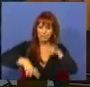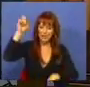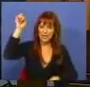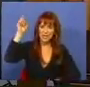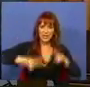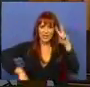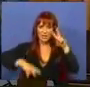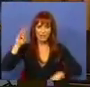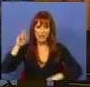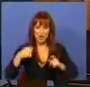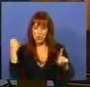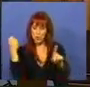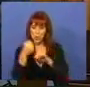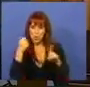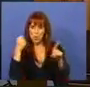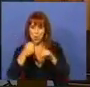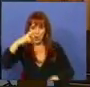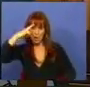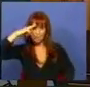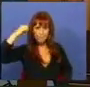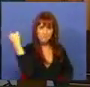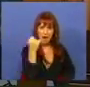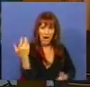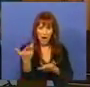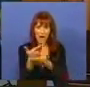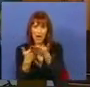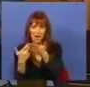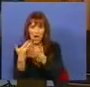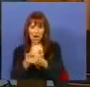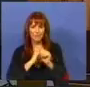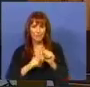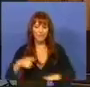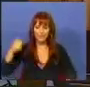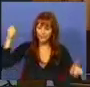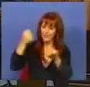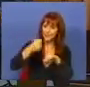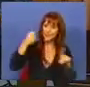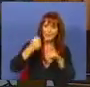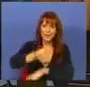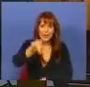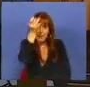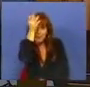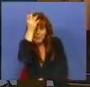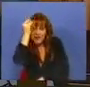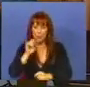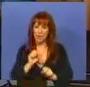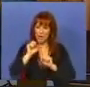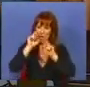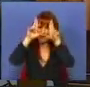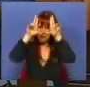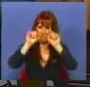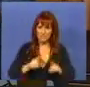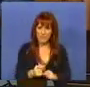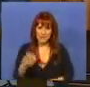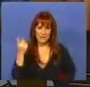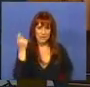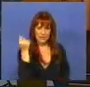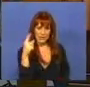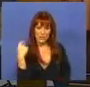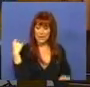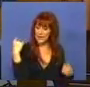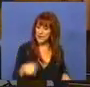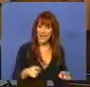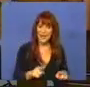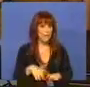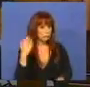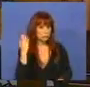no combate à criminalidade económica, no combate à corrupção e ao branqueamento de capitais, de ter